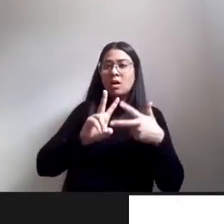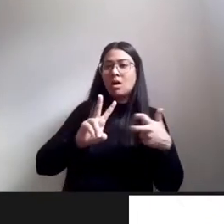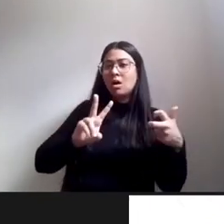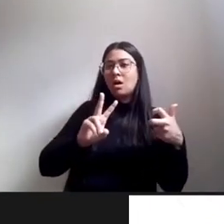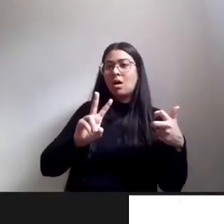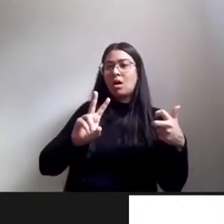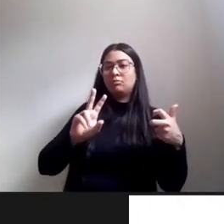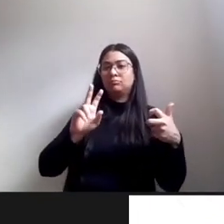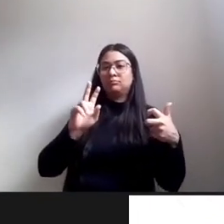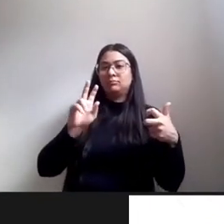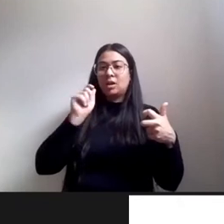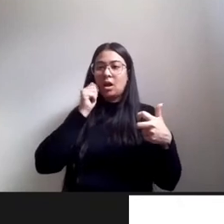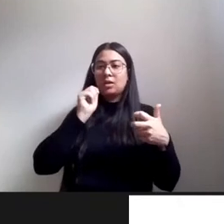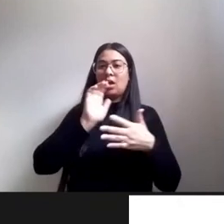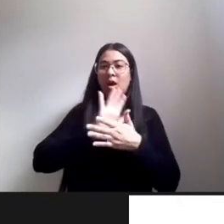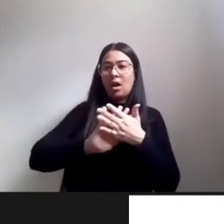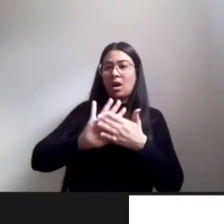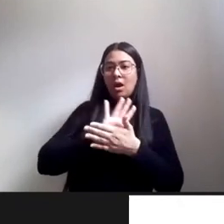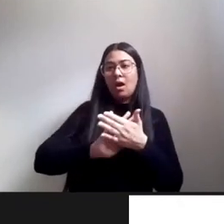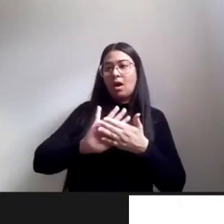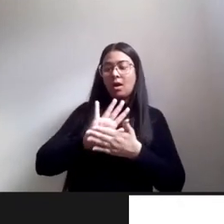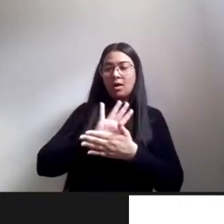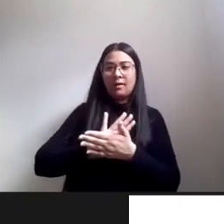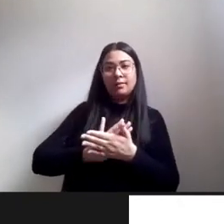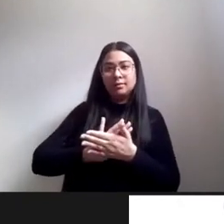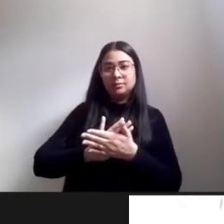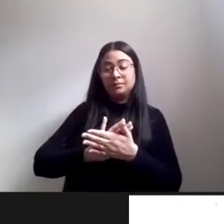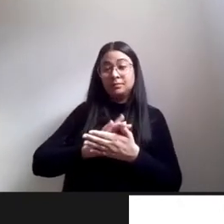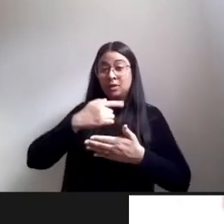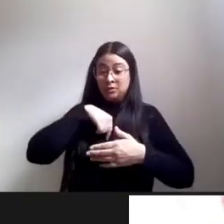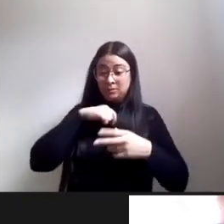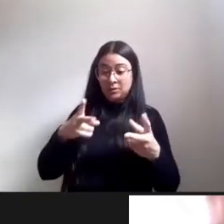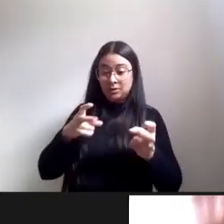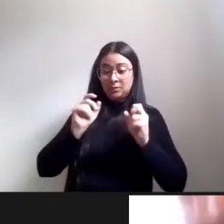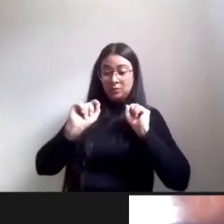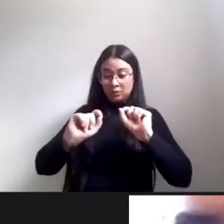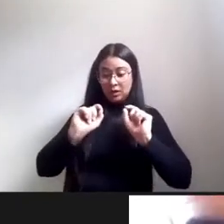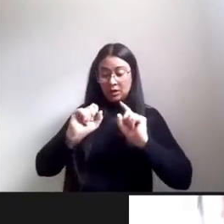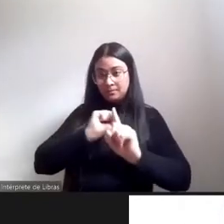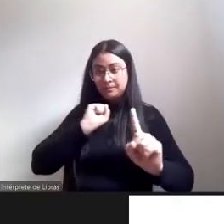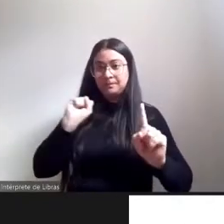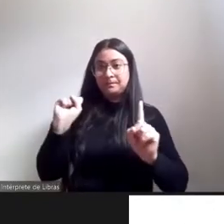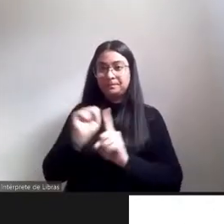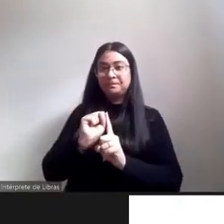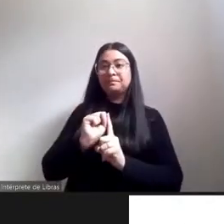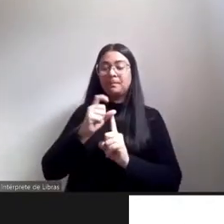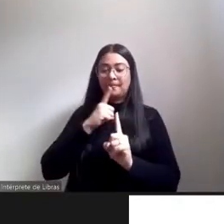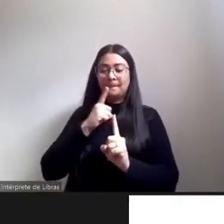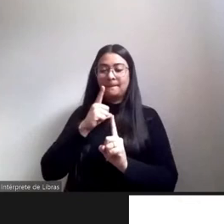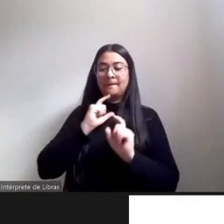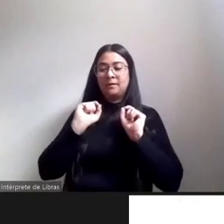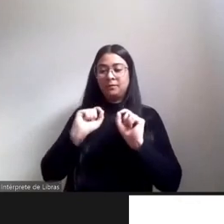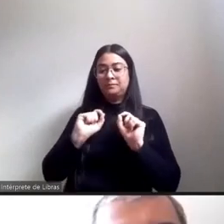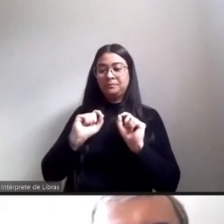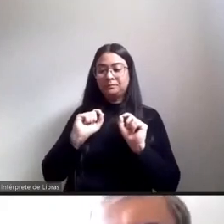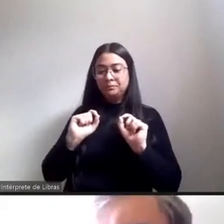negras bom nós temos visto na sociedade aí isso é um outro ponto que eu gostaria de trazer